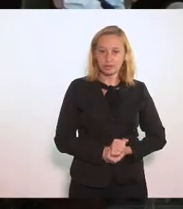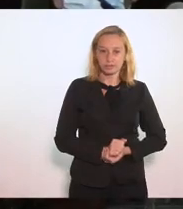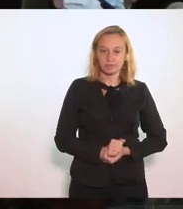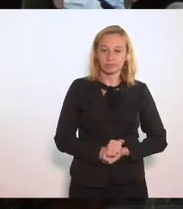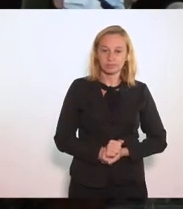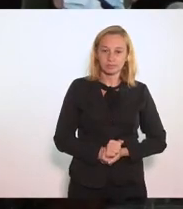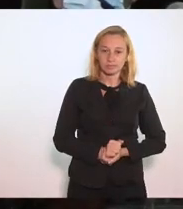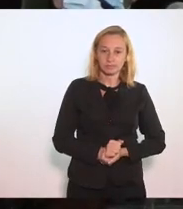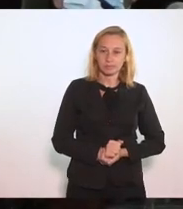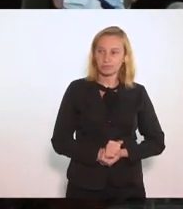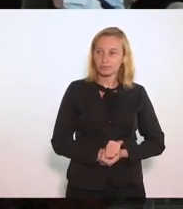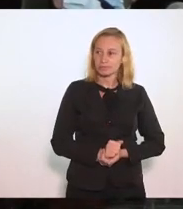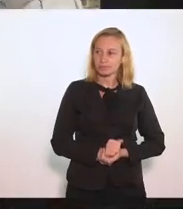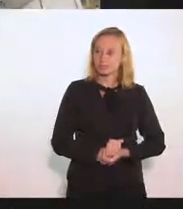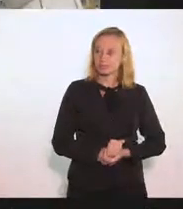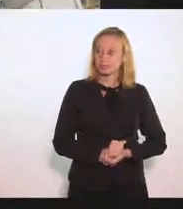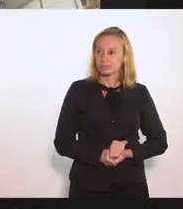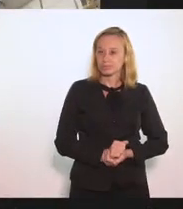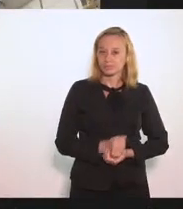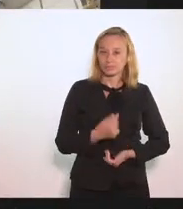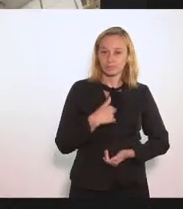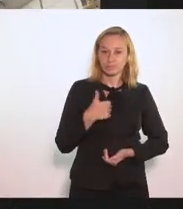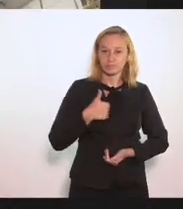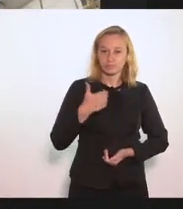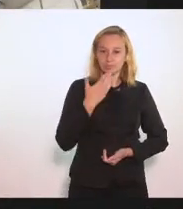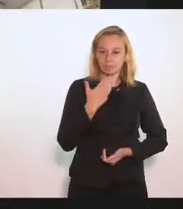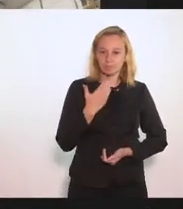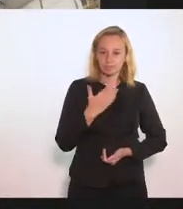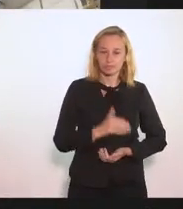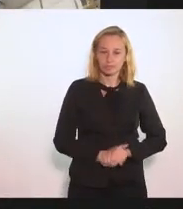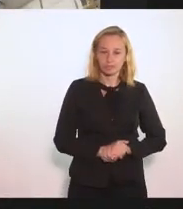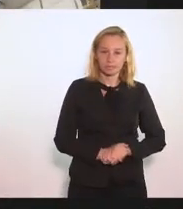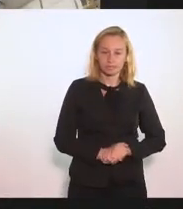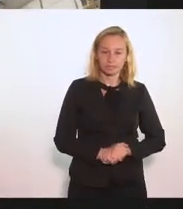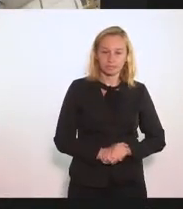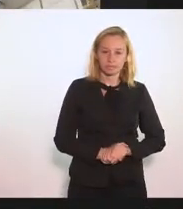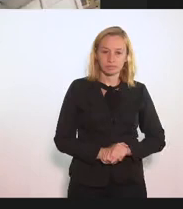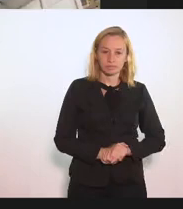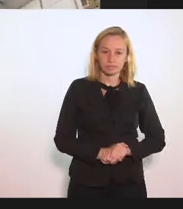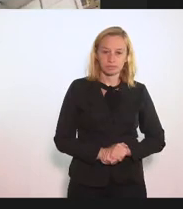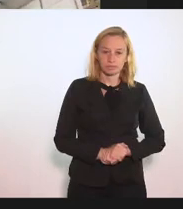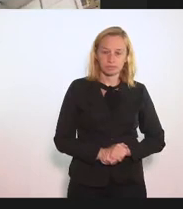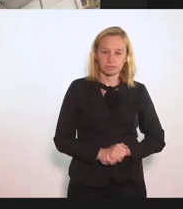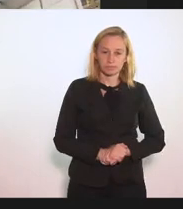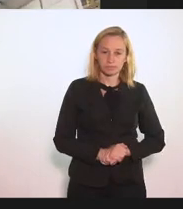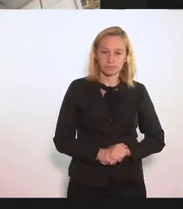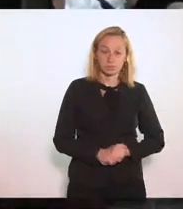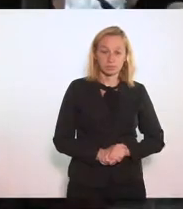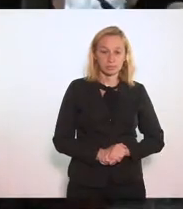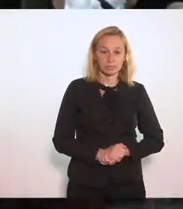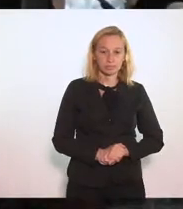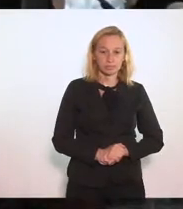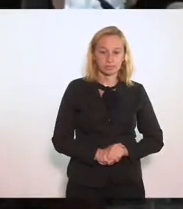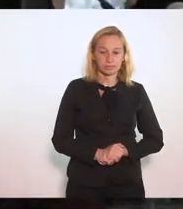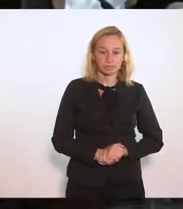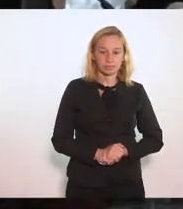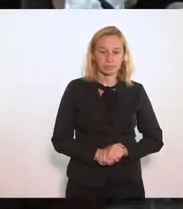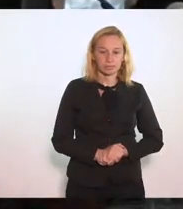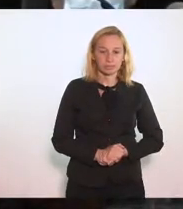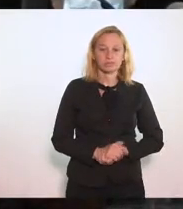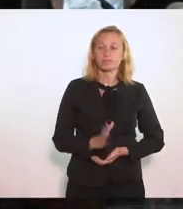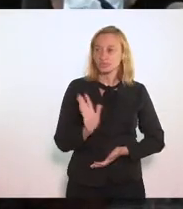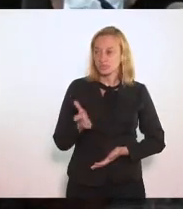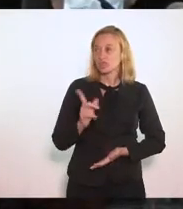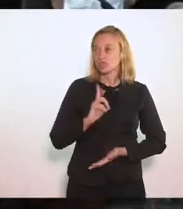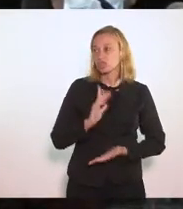Deputada Alana Presidente Eu fui o primeiro A pedir Em que Em que posição Estou A inscrição Já tinha